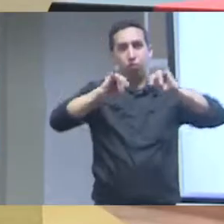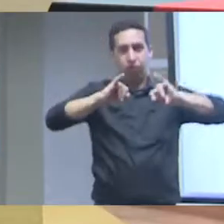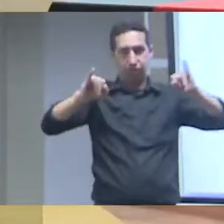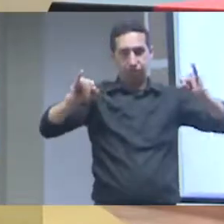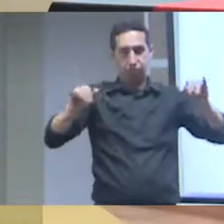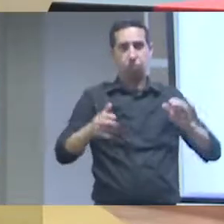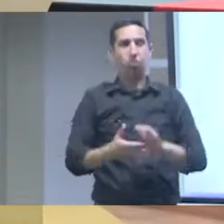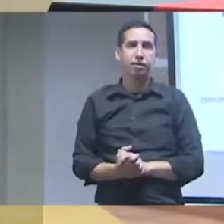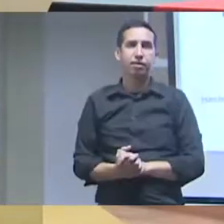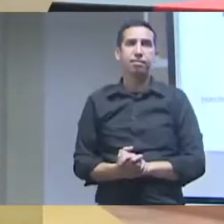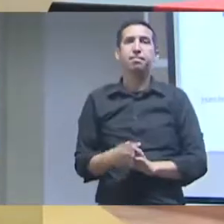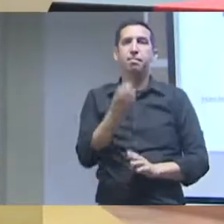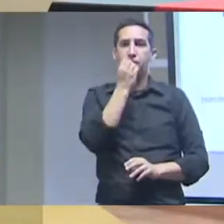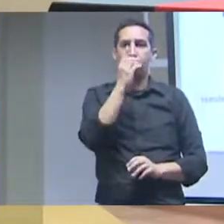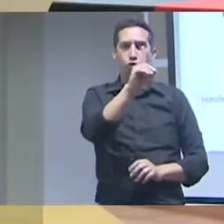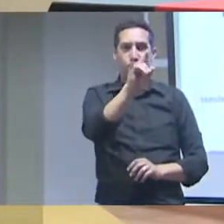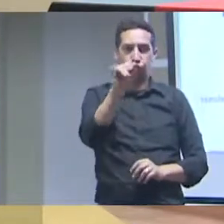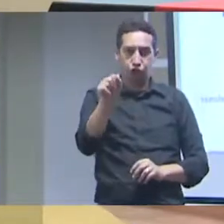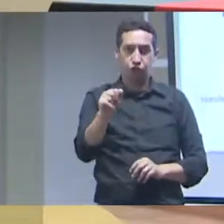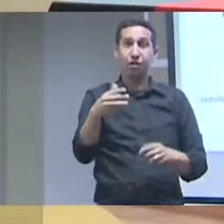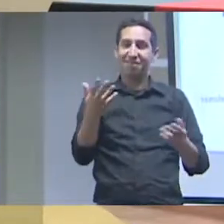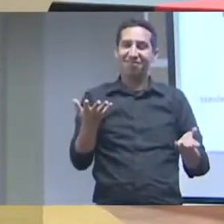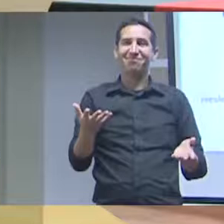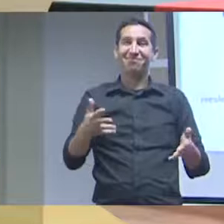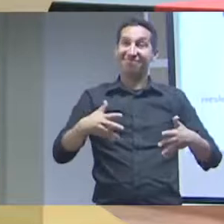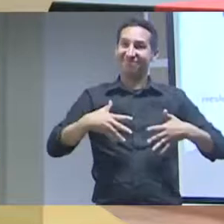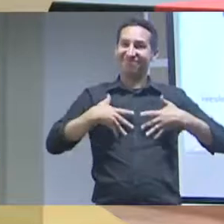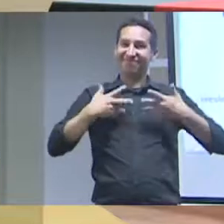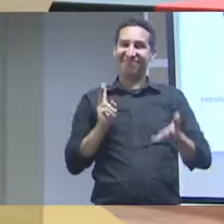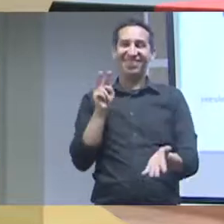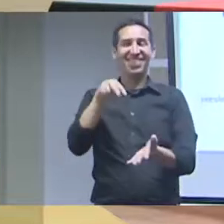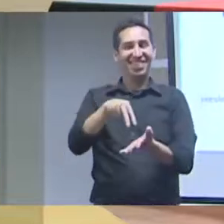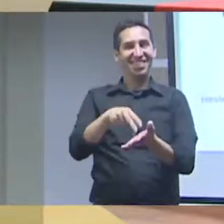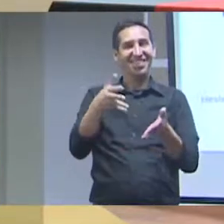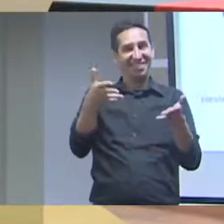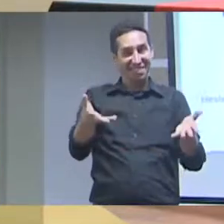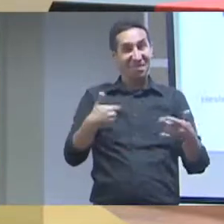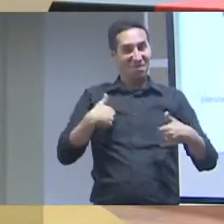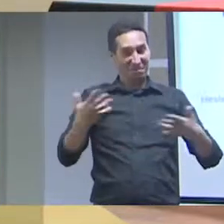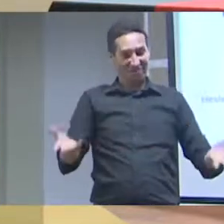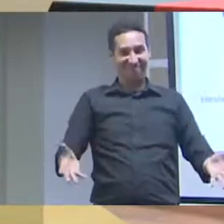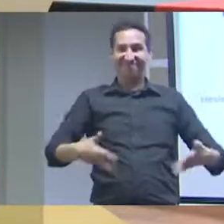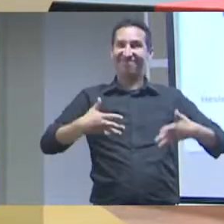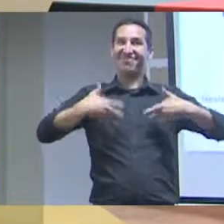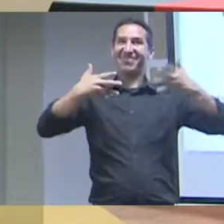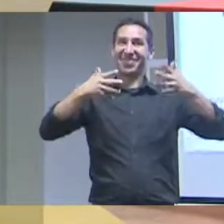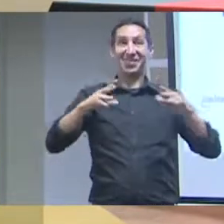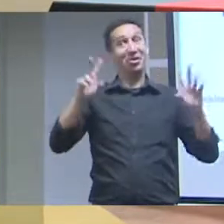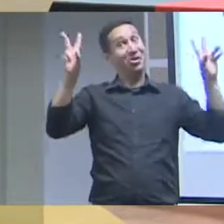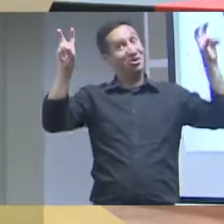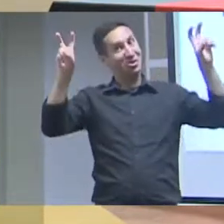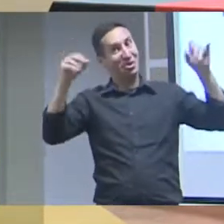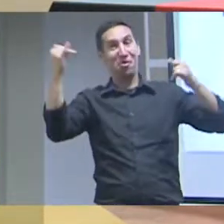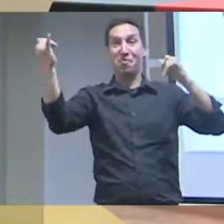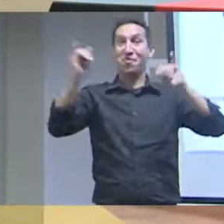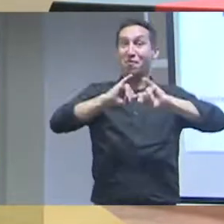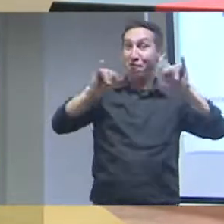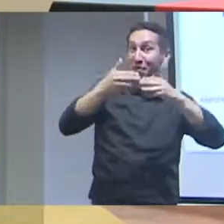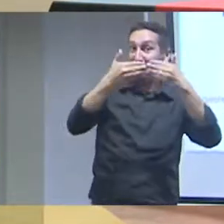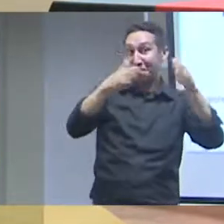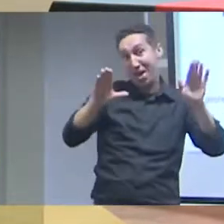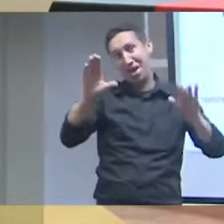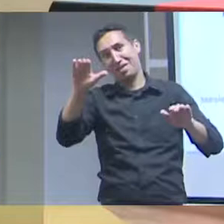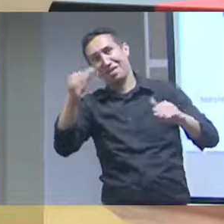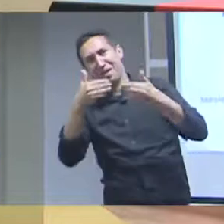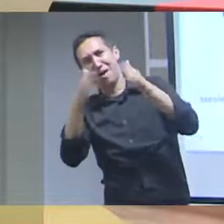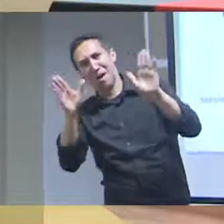Bom dia. É uma alegria poder participar do evento. Eu sou um entusiasta de dados abertos, ciência